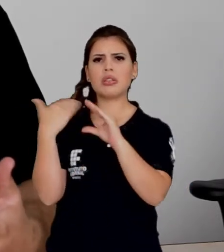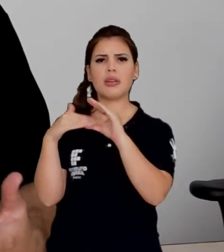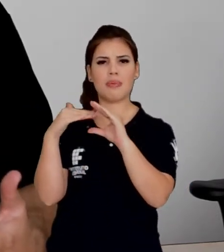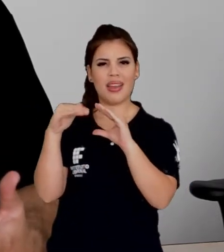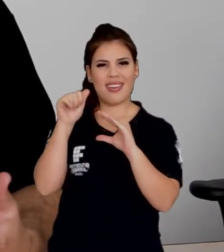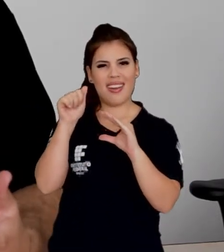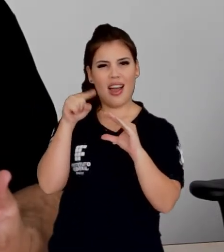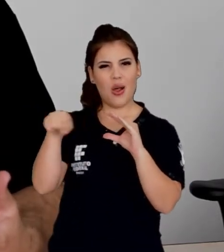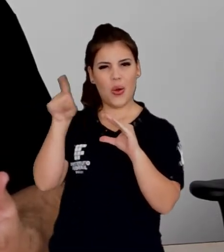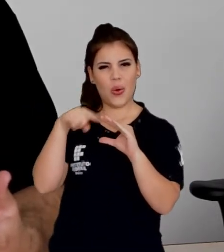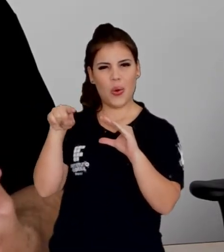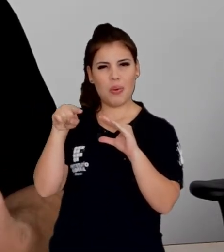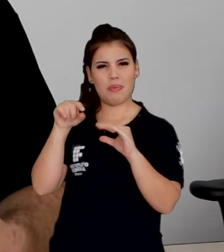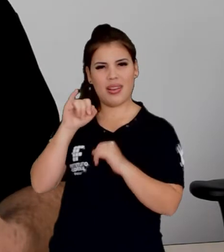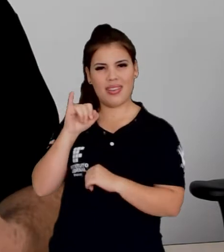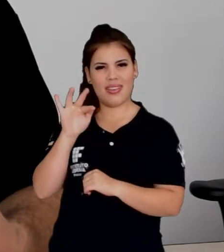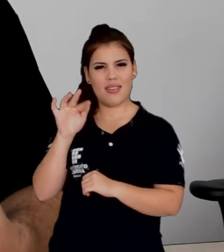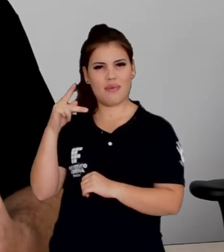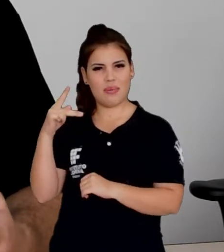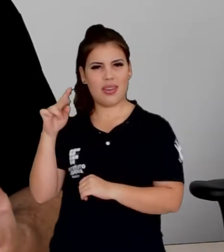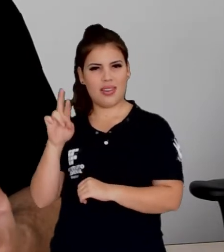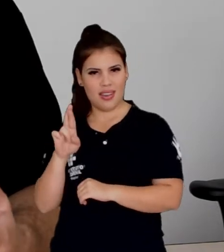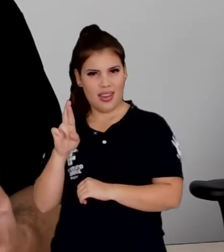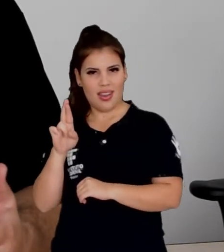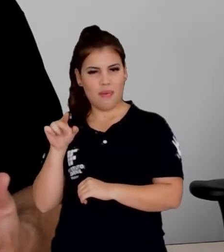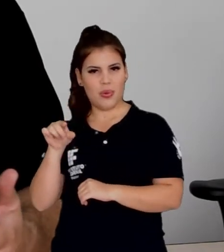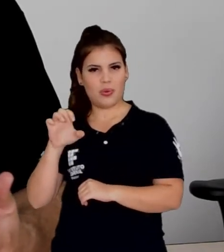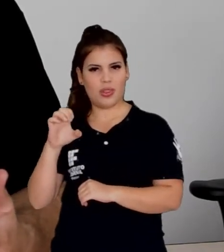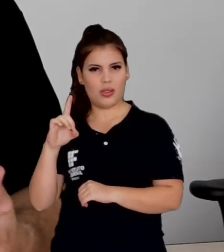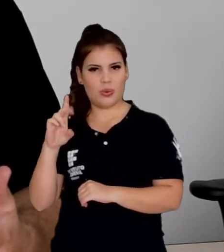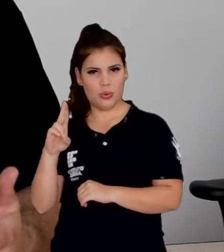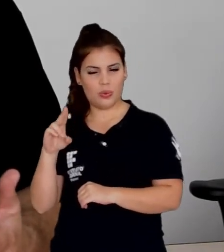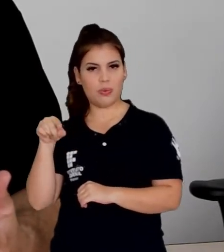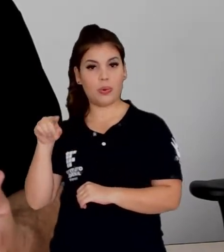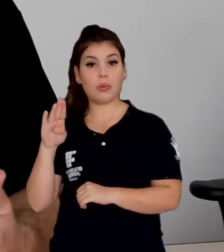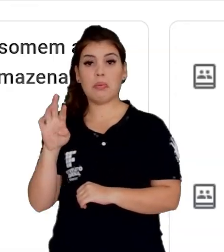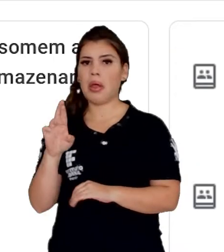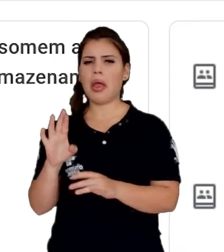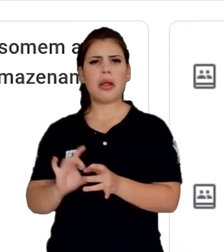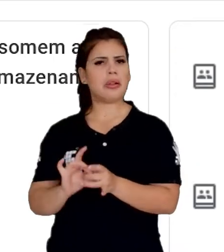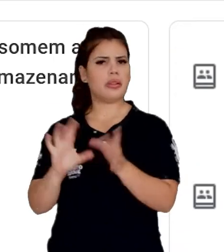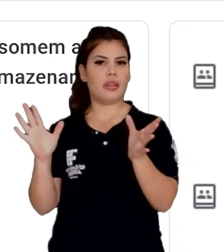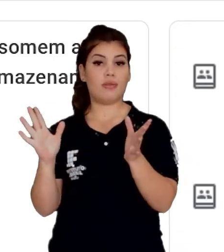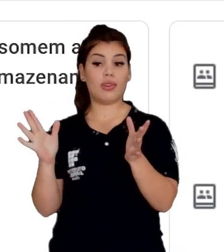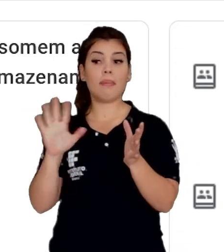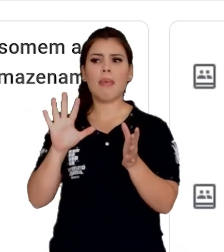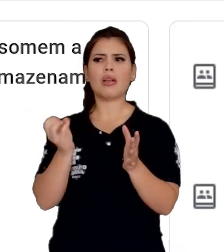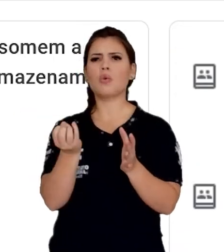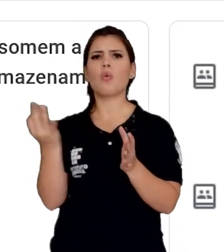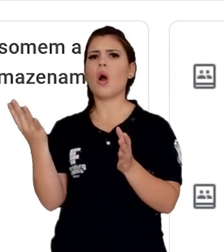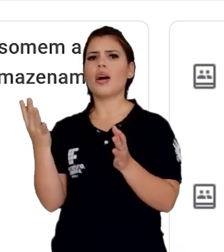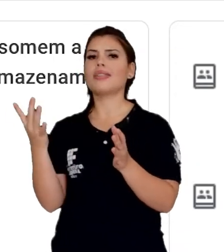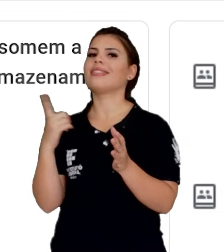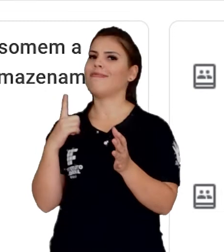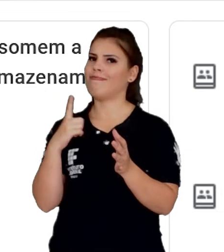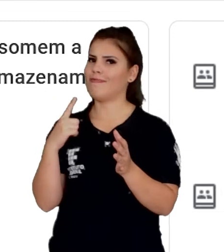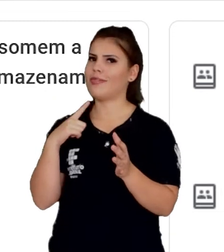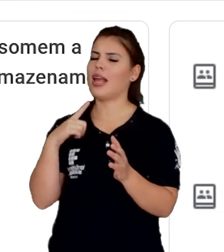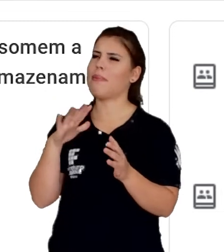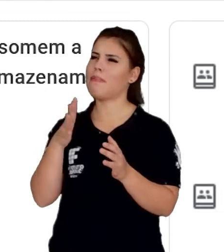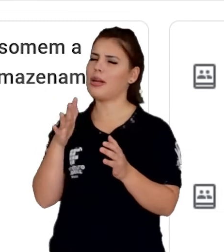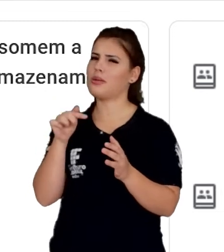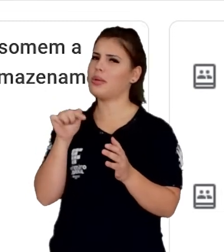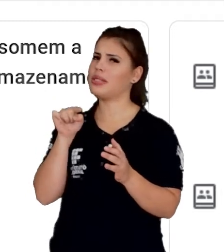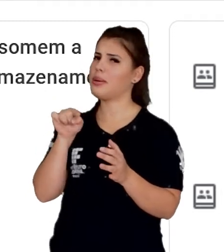contas de e-mail, arrobaifpr.edu.br. Atualmente, nós temos aí aproximadamente 7 mil contas, pouco mais de 7 mil contas de